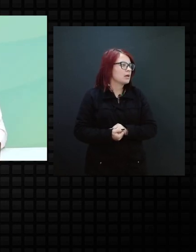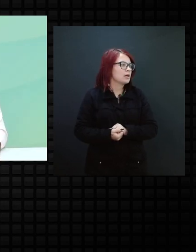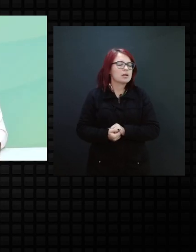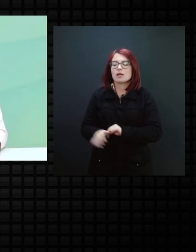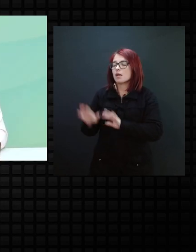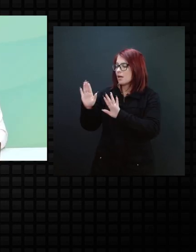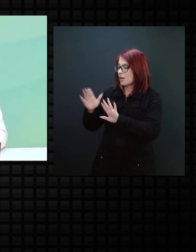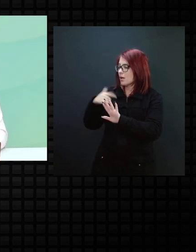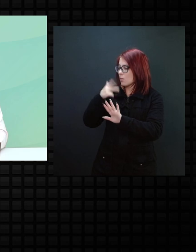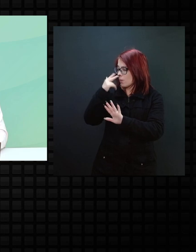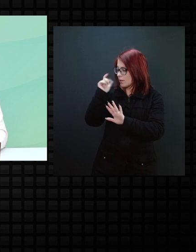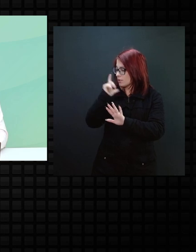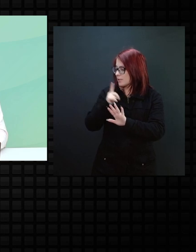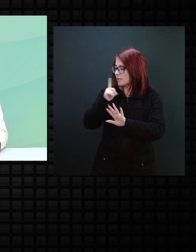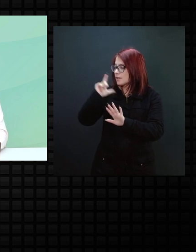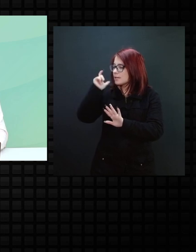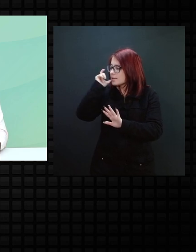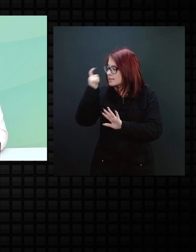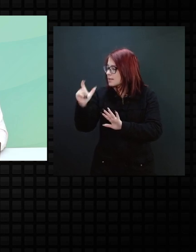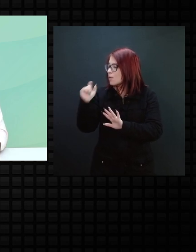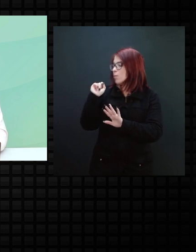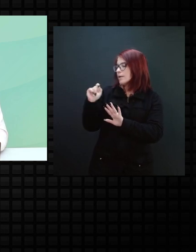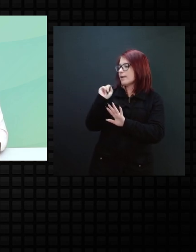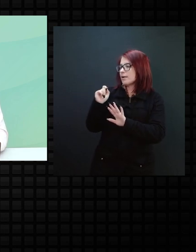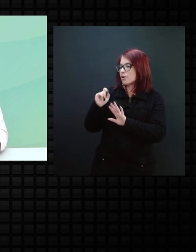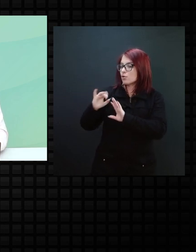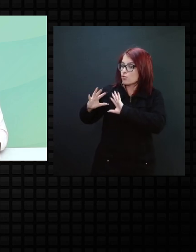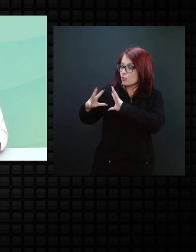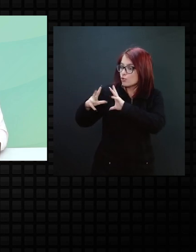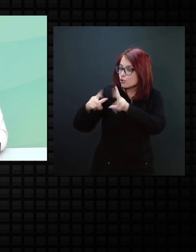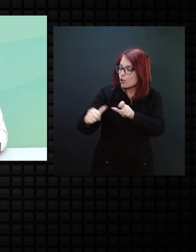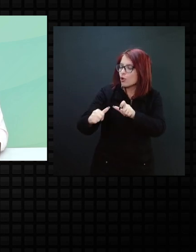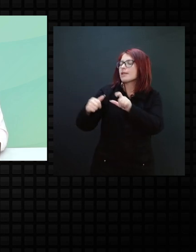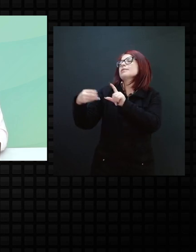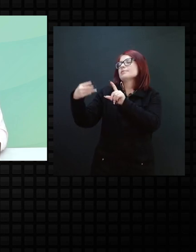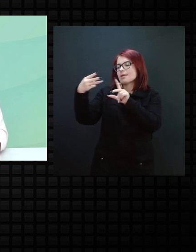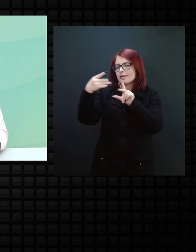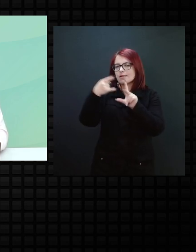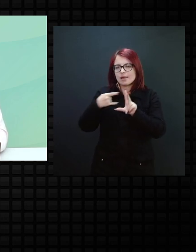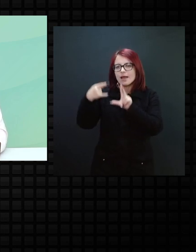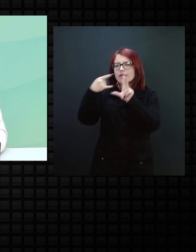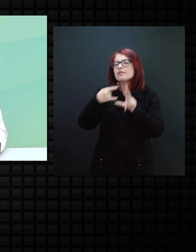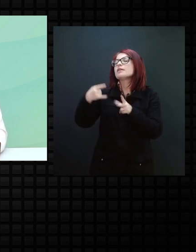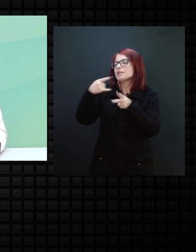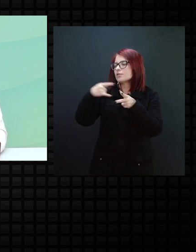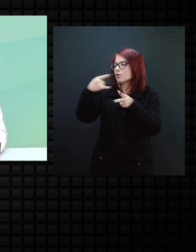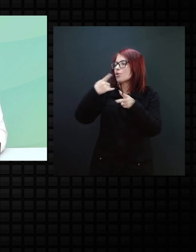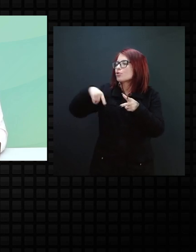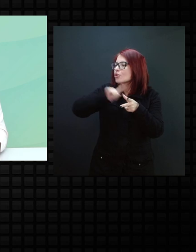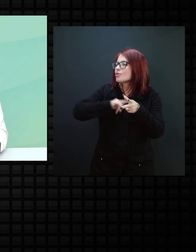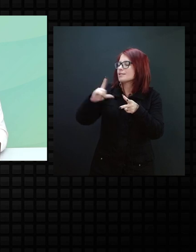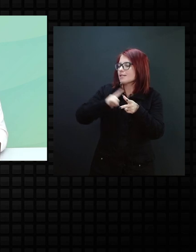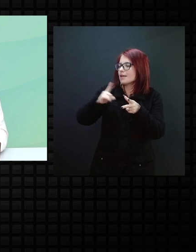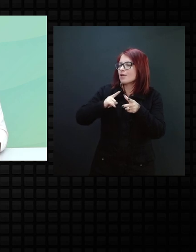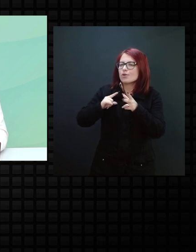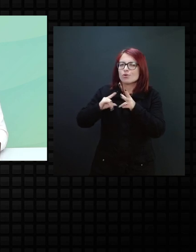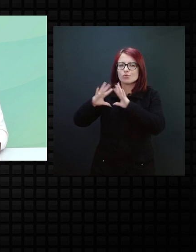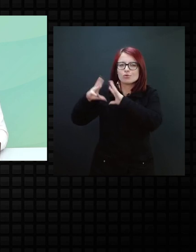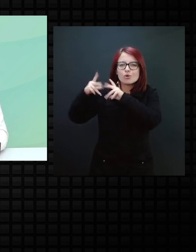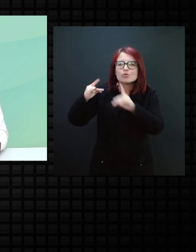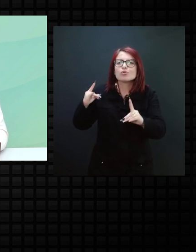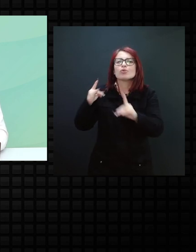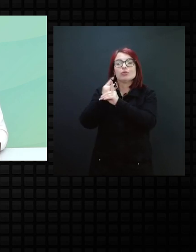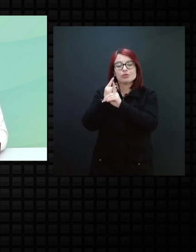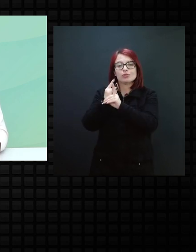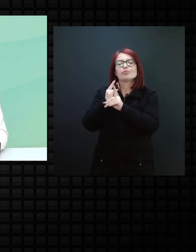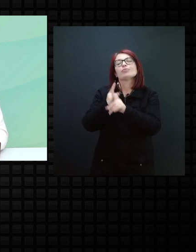dado certo. Sim. Acho que é muito interessante que todas as lives que nós tivemos, todos os seminários, a